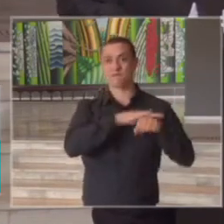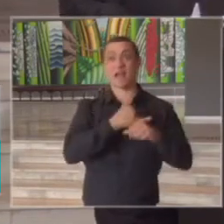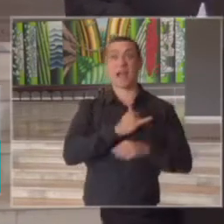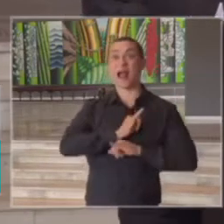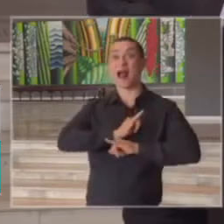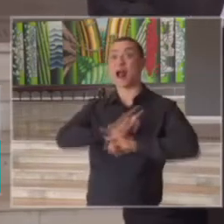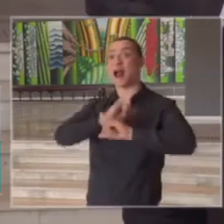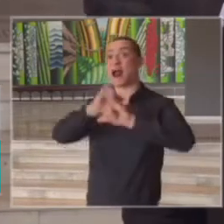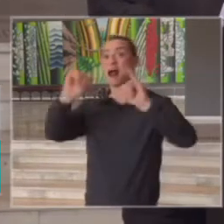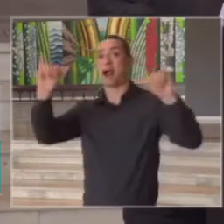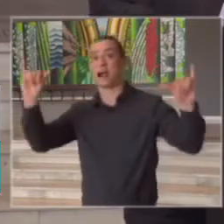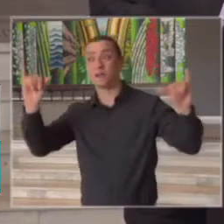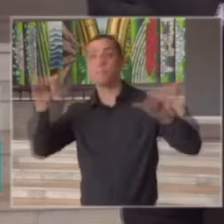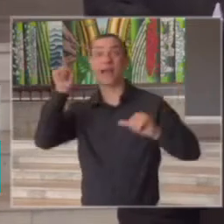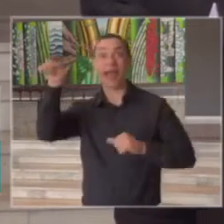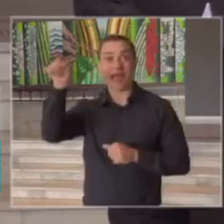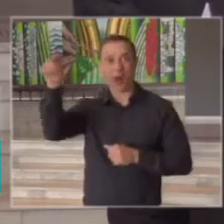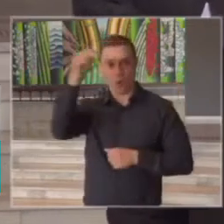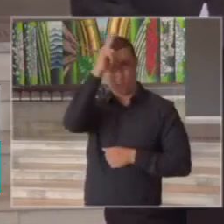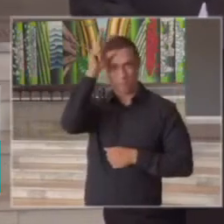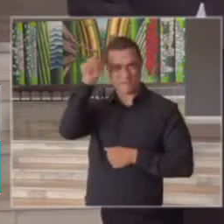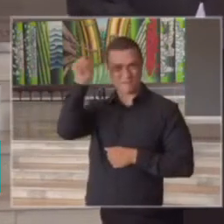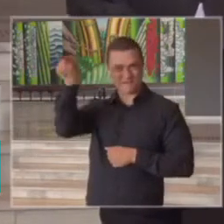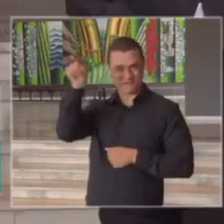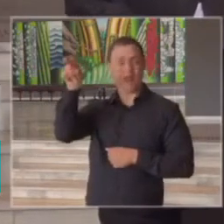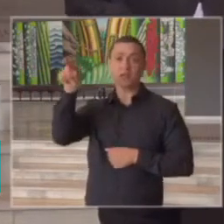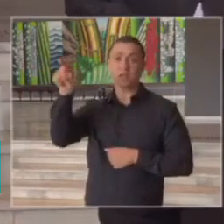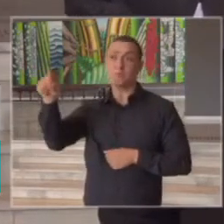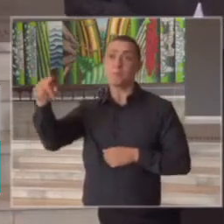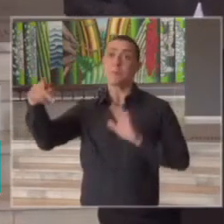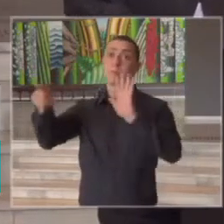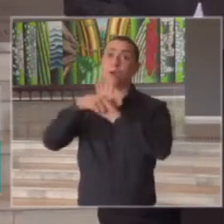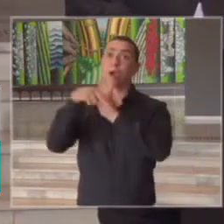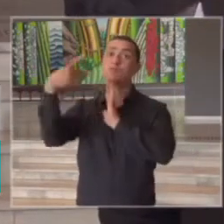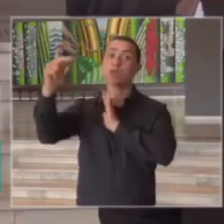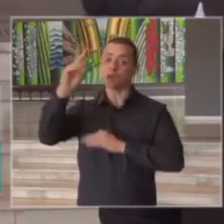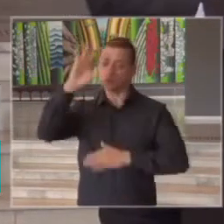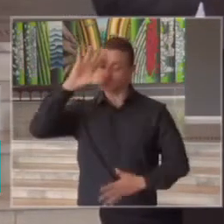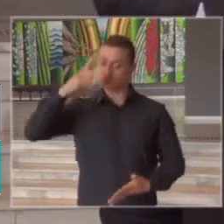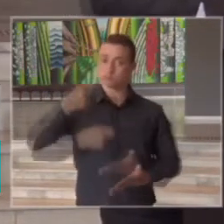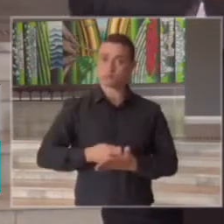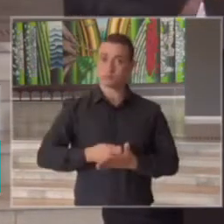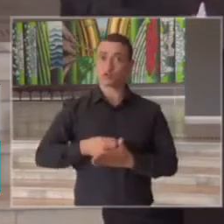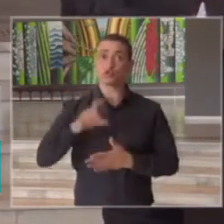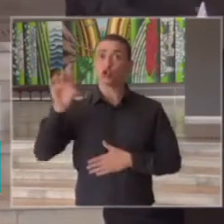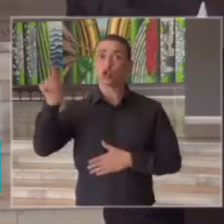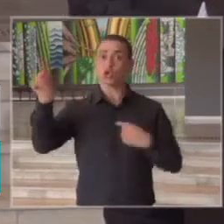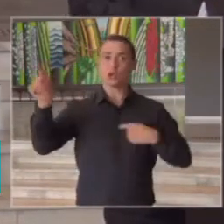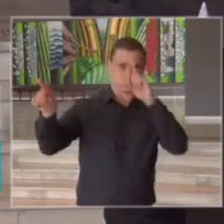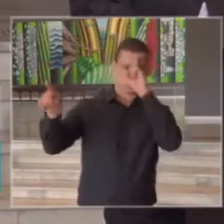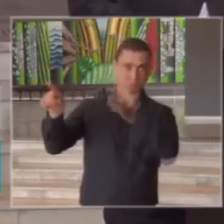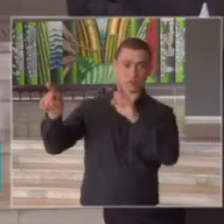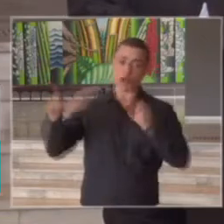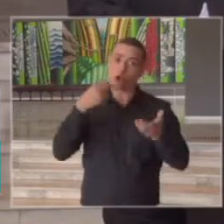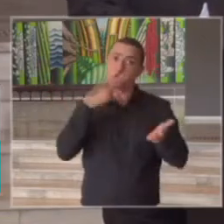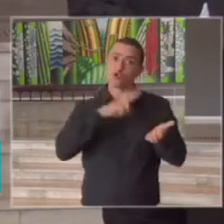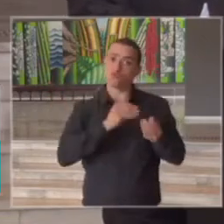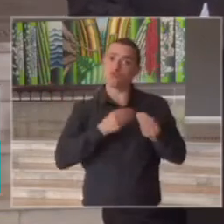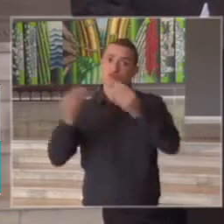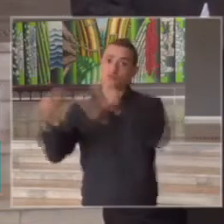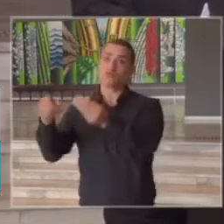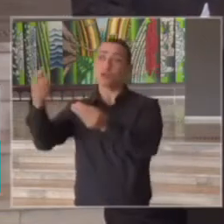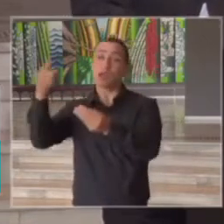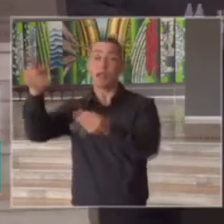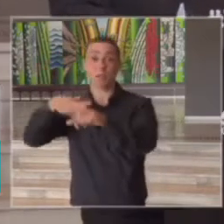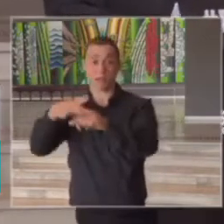anúncio para que o prefeito possa tomar alguma atitude se for necessário assim como a secretaria da saúde